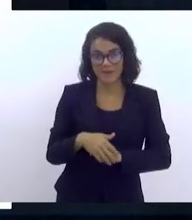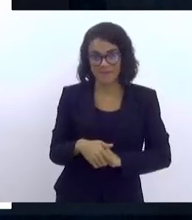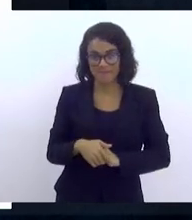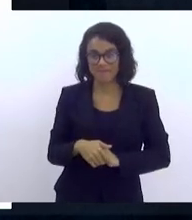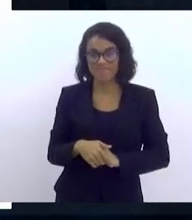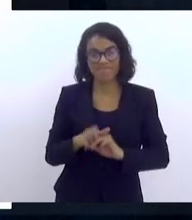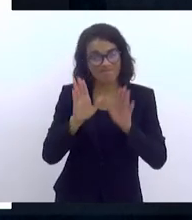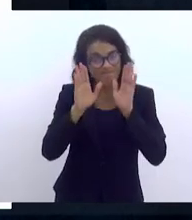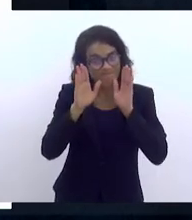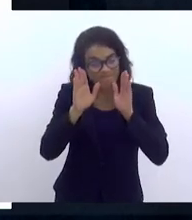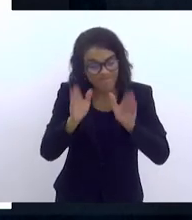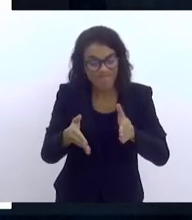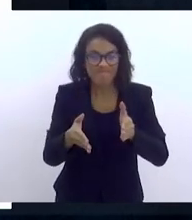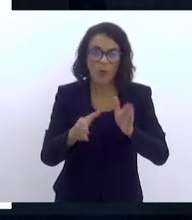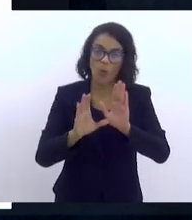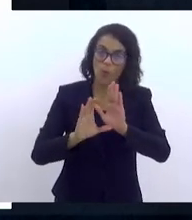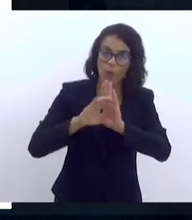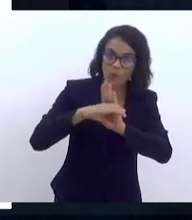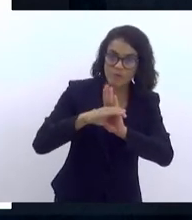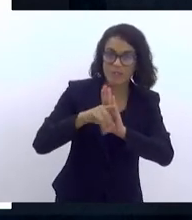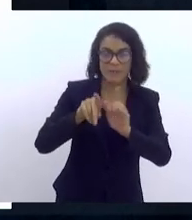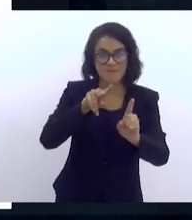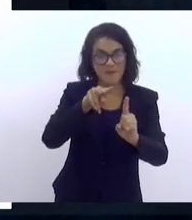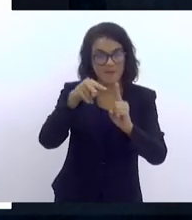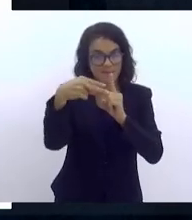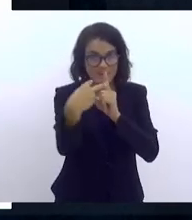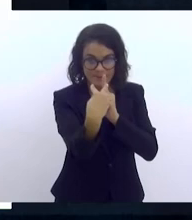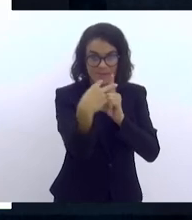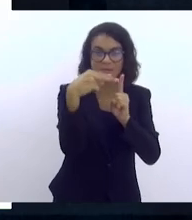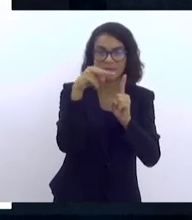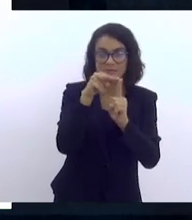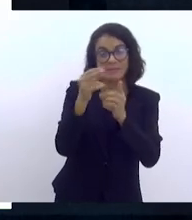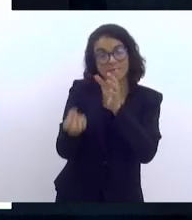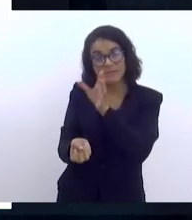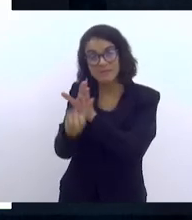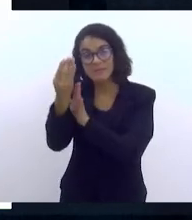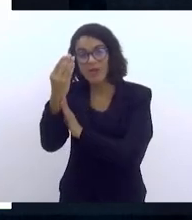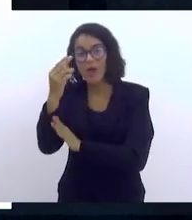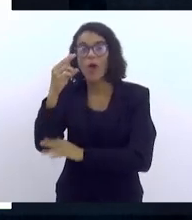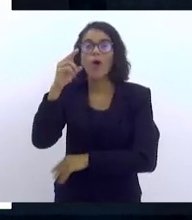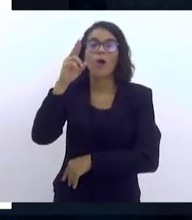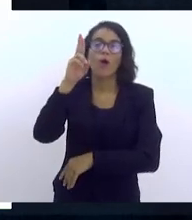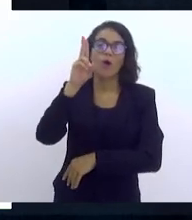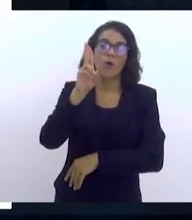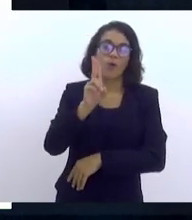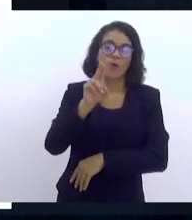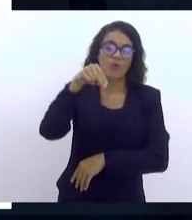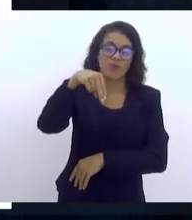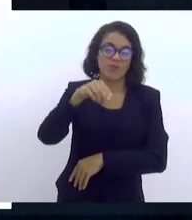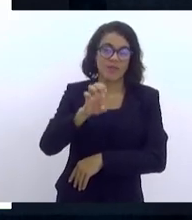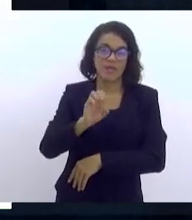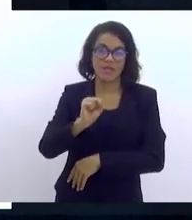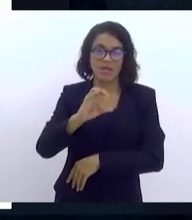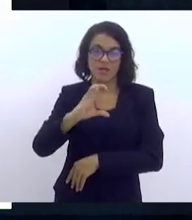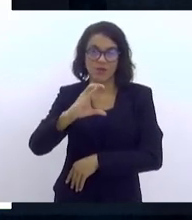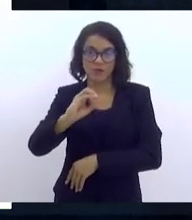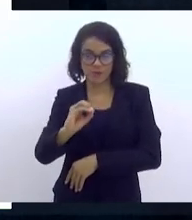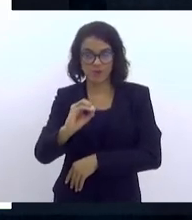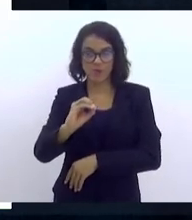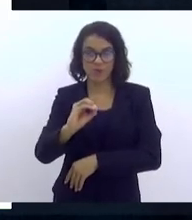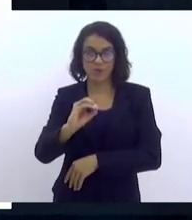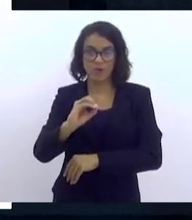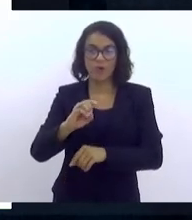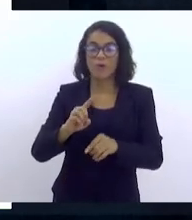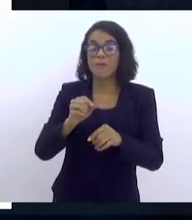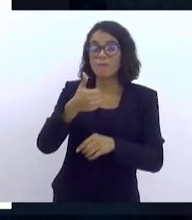definição, de uma perspectiva criada pela Organização das Nações Unidas, pela ONU,